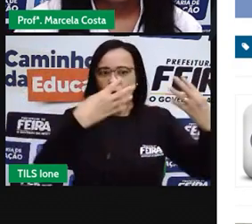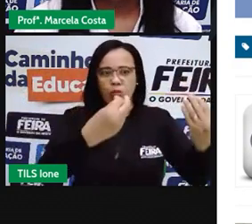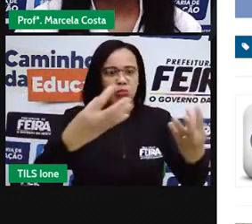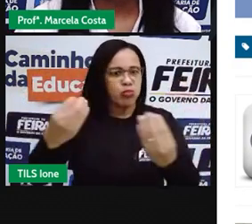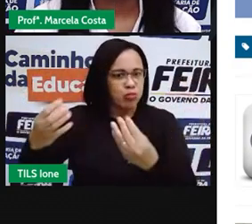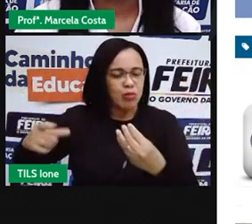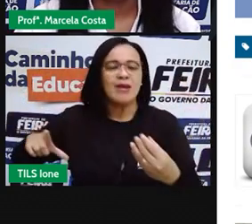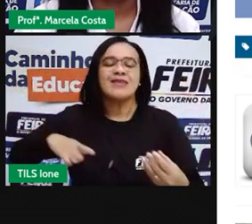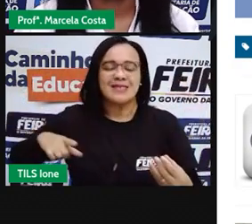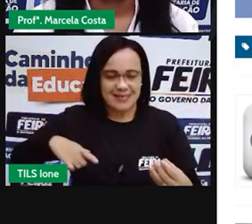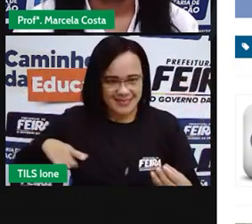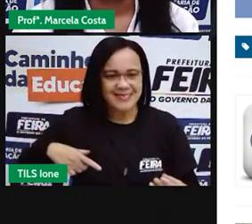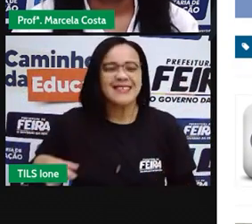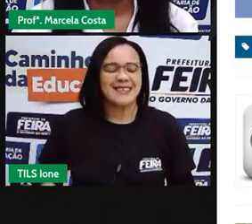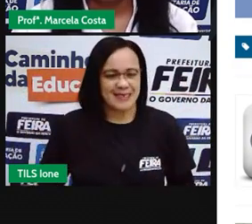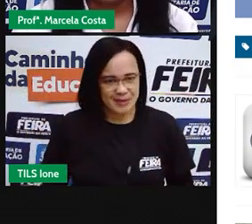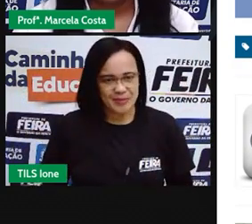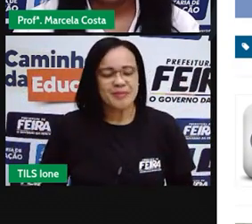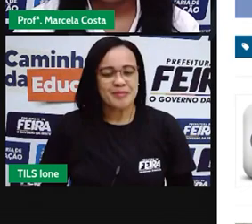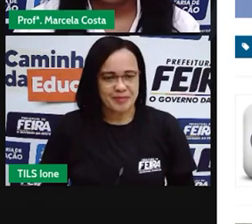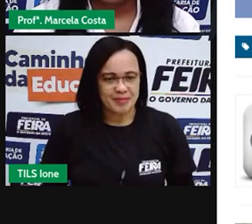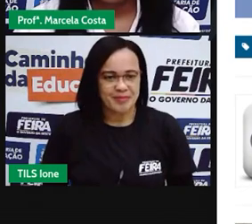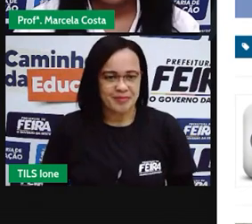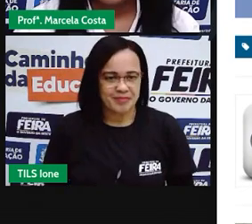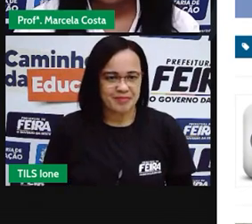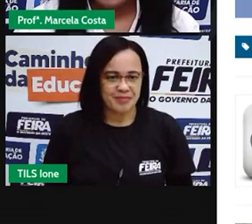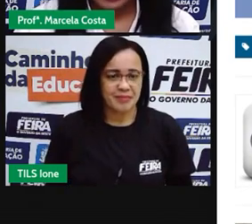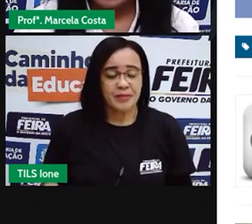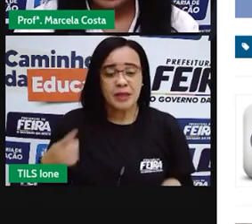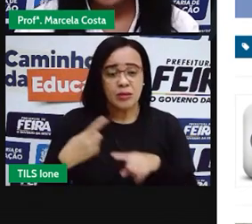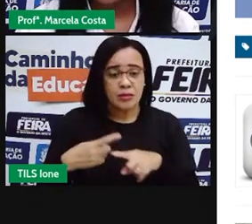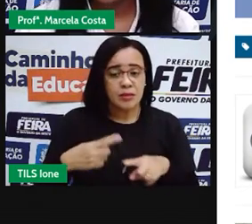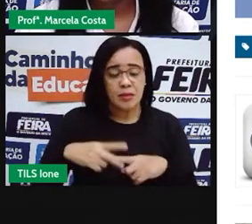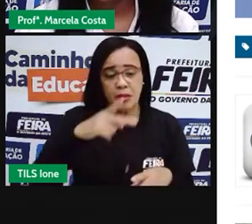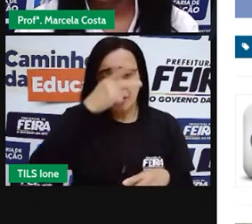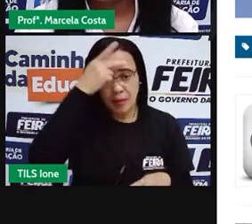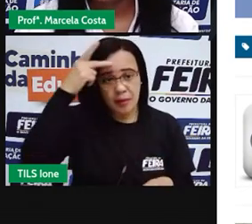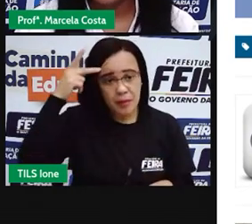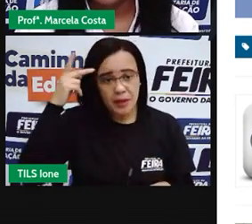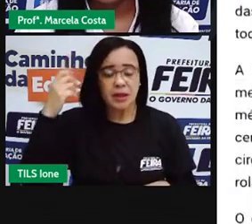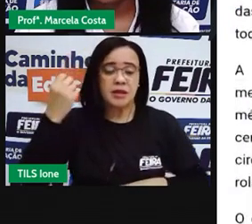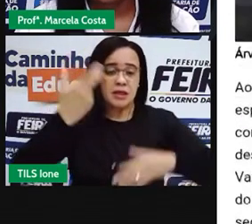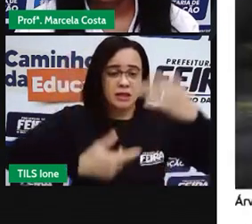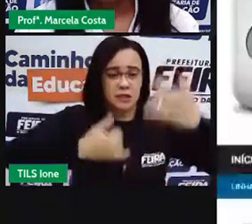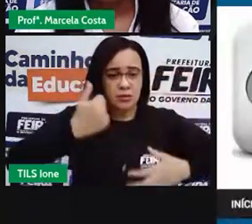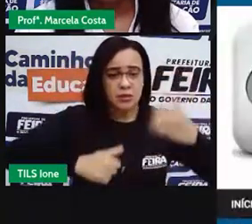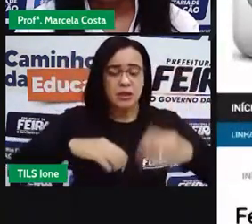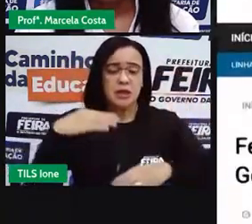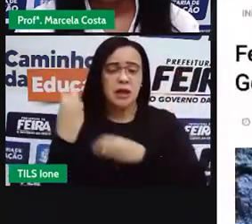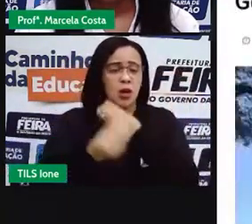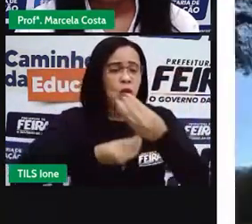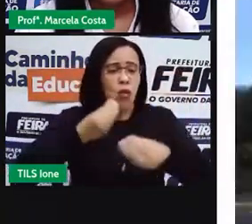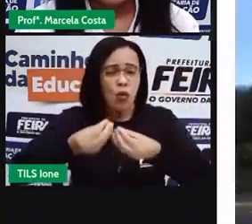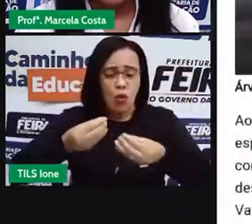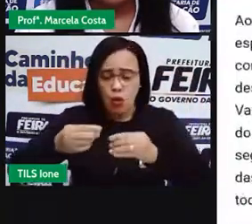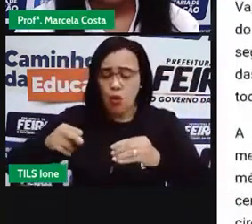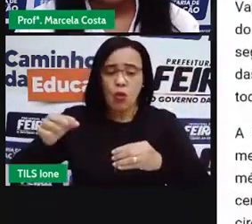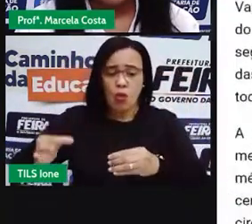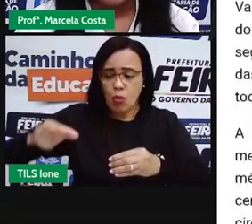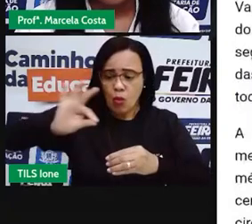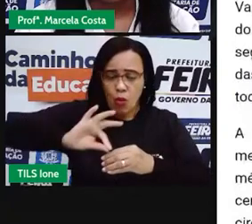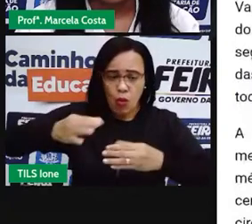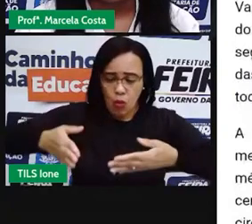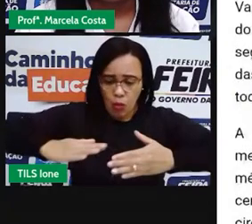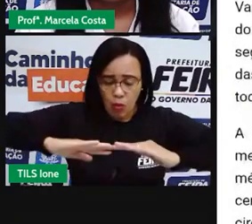ao dado, onde recebem orientação técnica de como plantar e de como cuidar